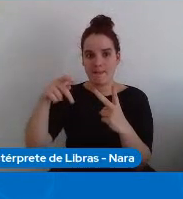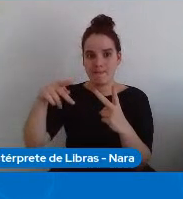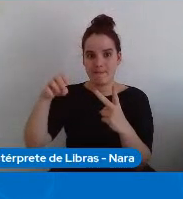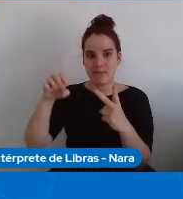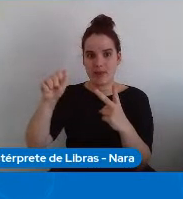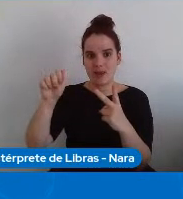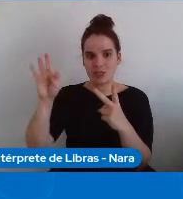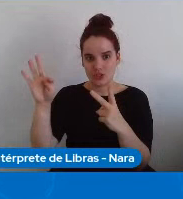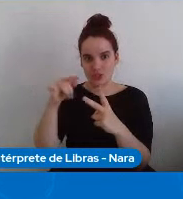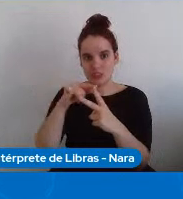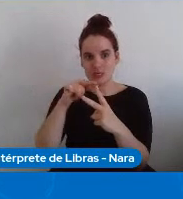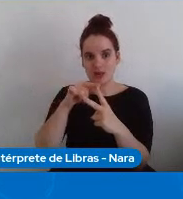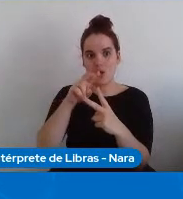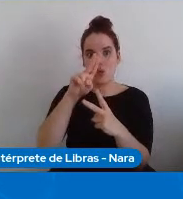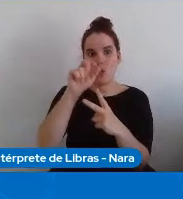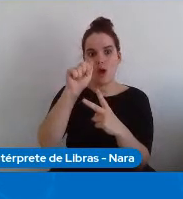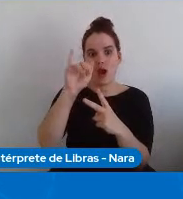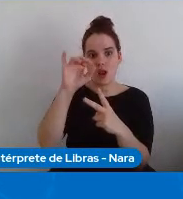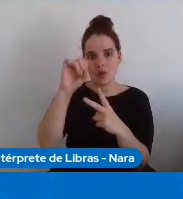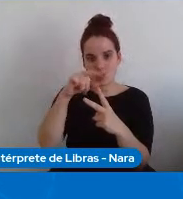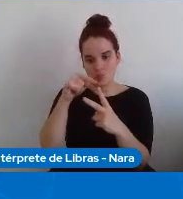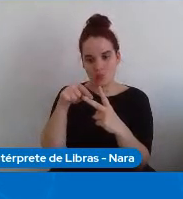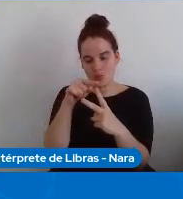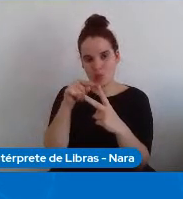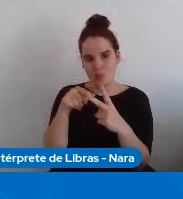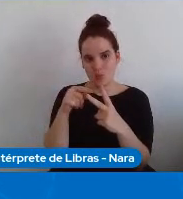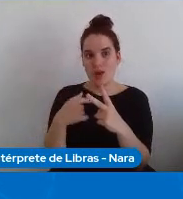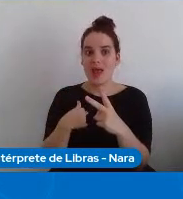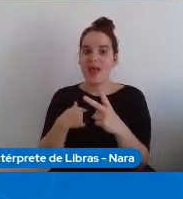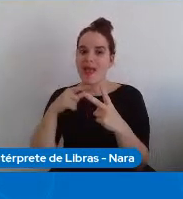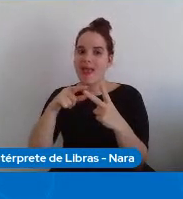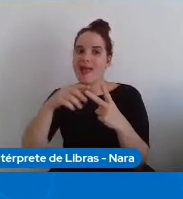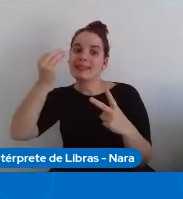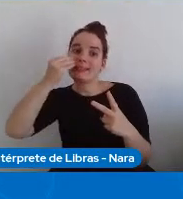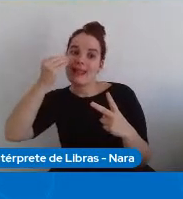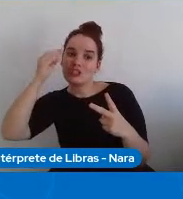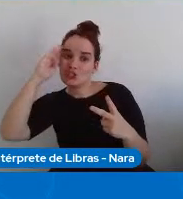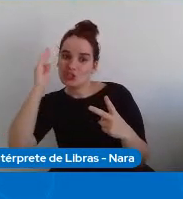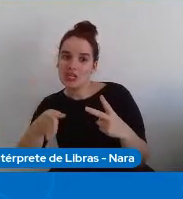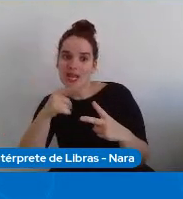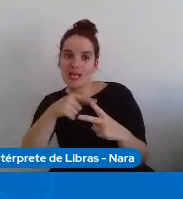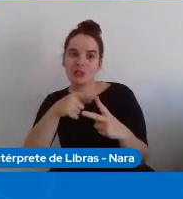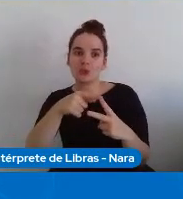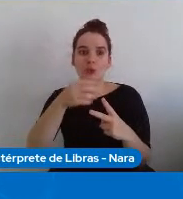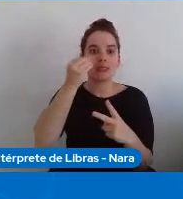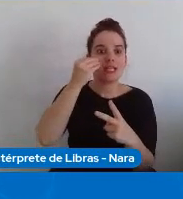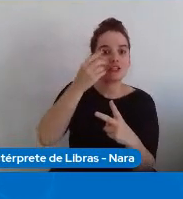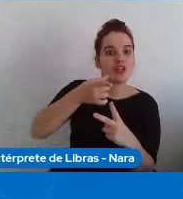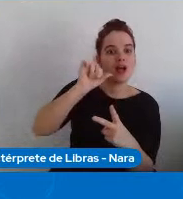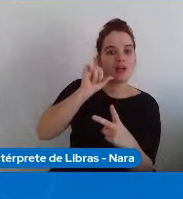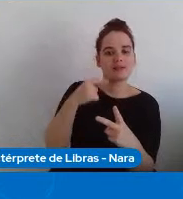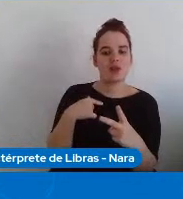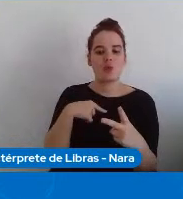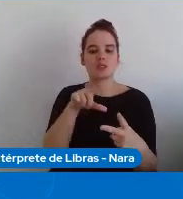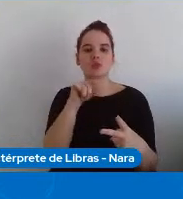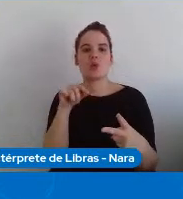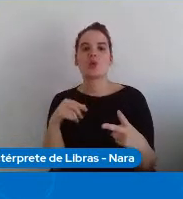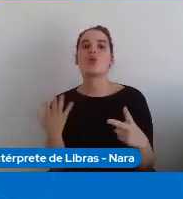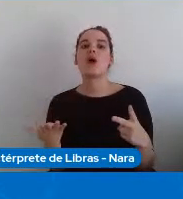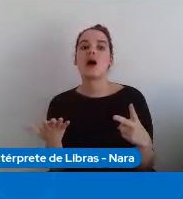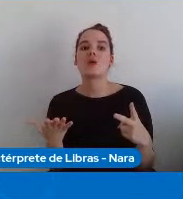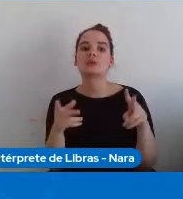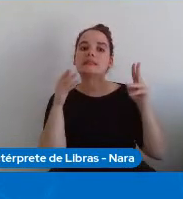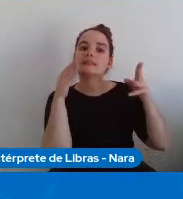então você pode matar seu paciente para depois testar então nós vamos desde questões muito pontuais